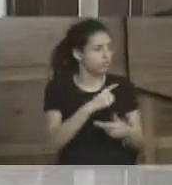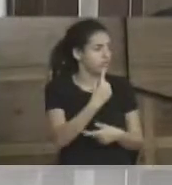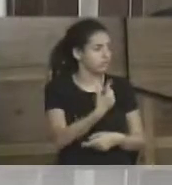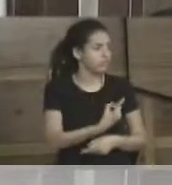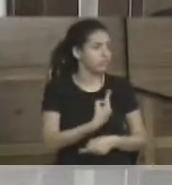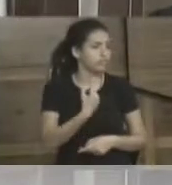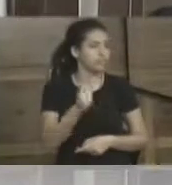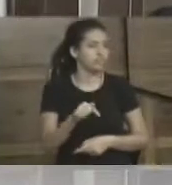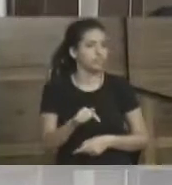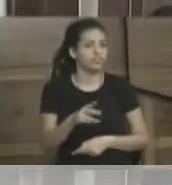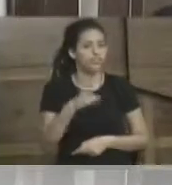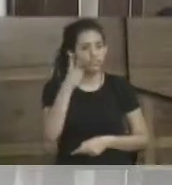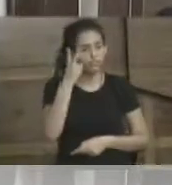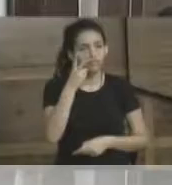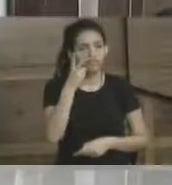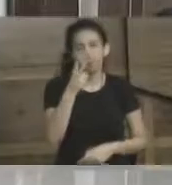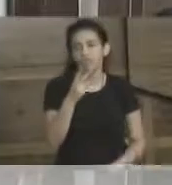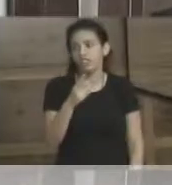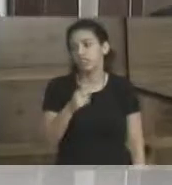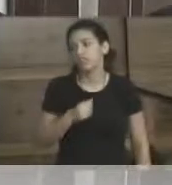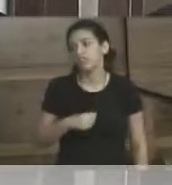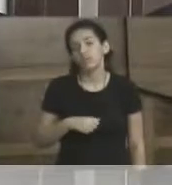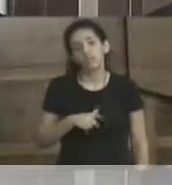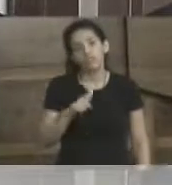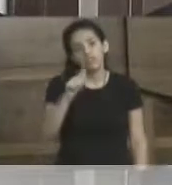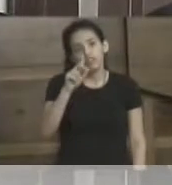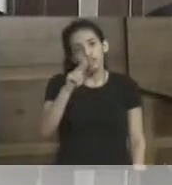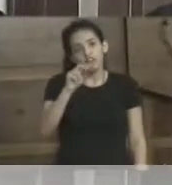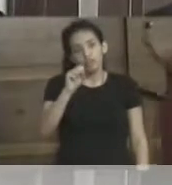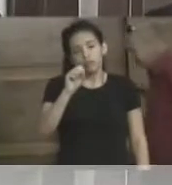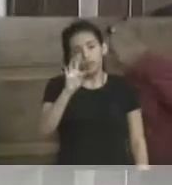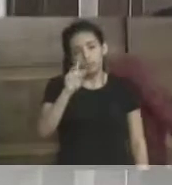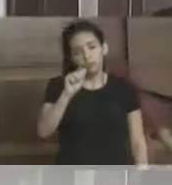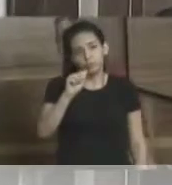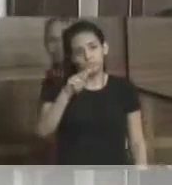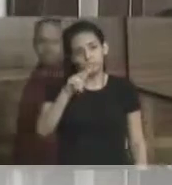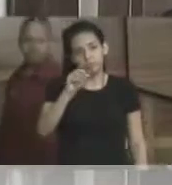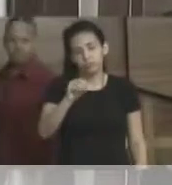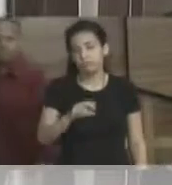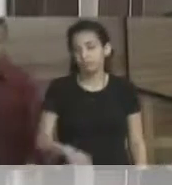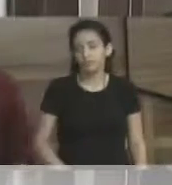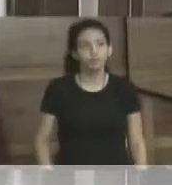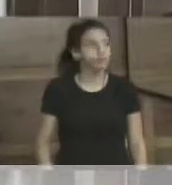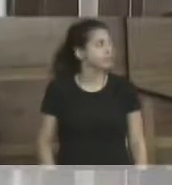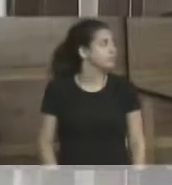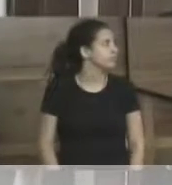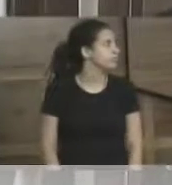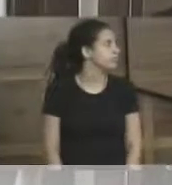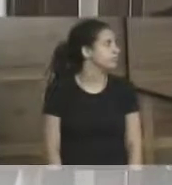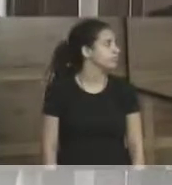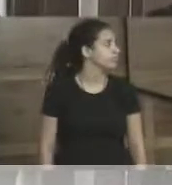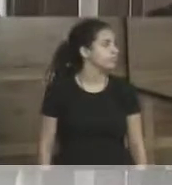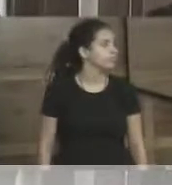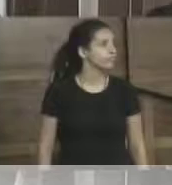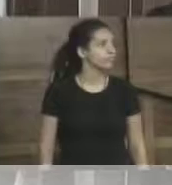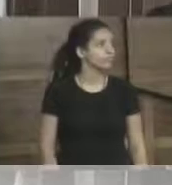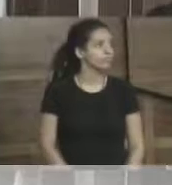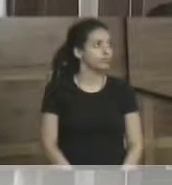trabalhando para isso. Foi o vereador Gustavo Bonafé em Poços de Caldas. Poços de Caldas, eu vou dizer para vocês,